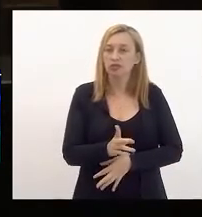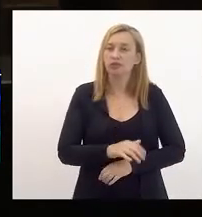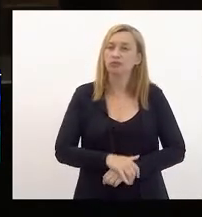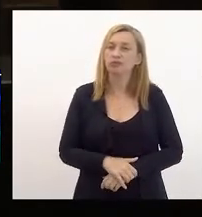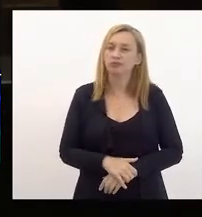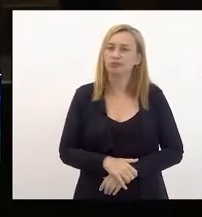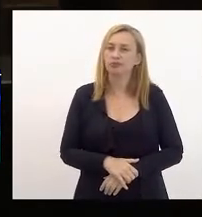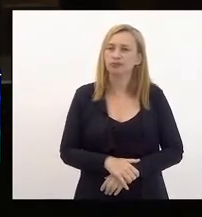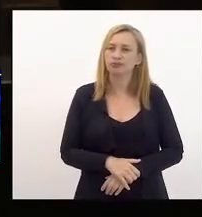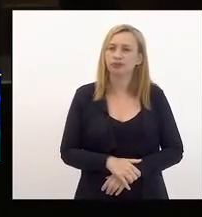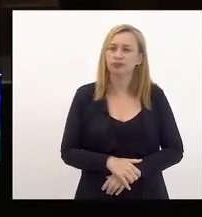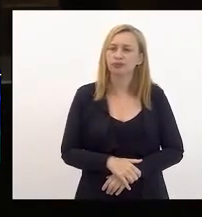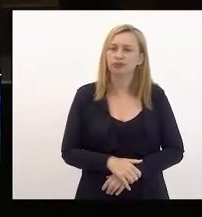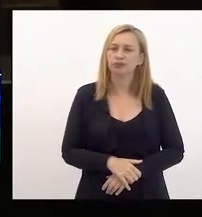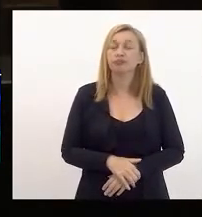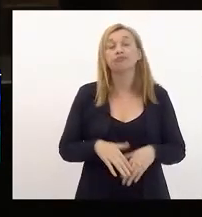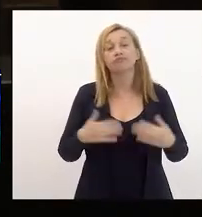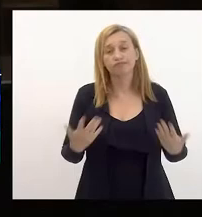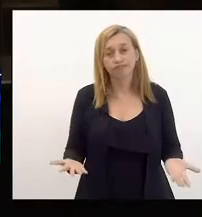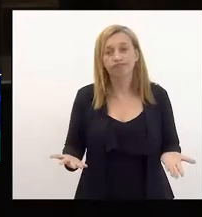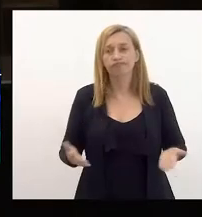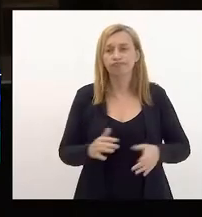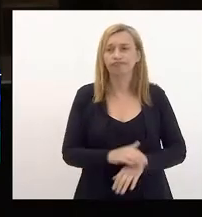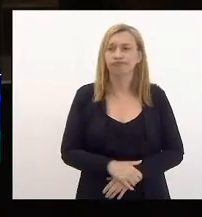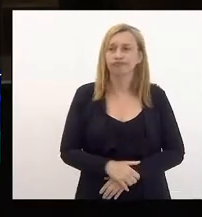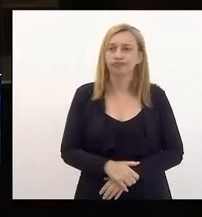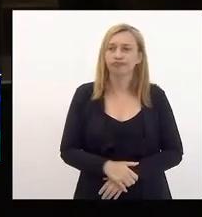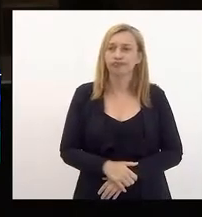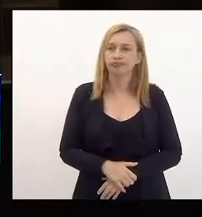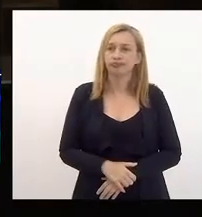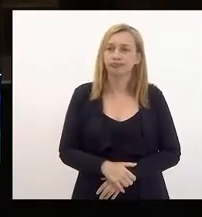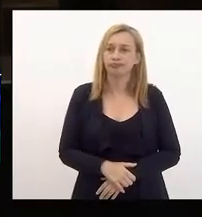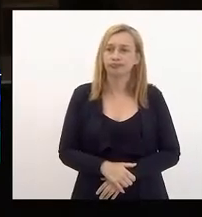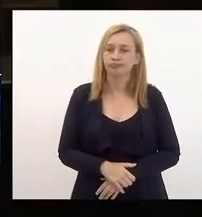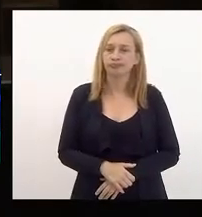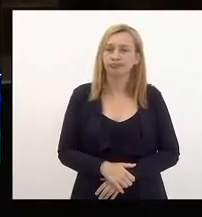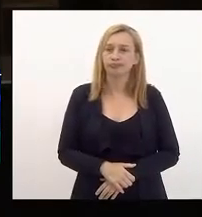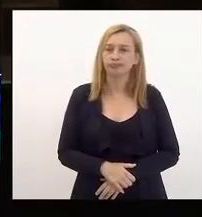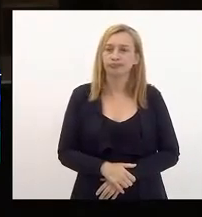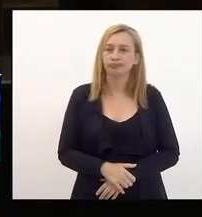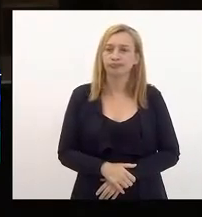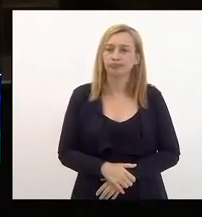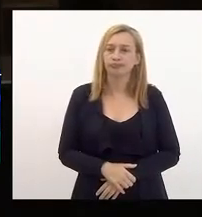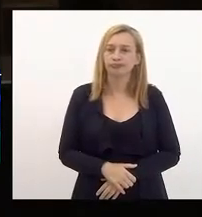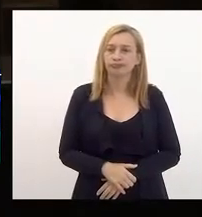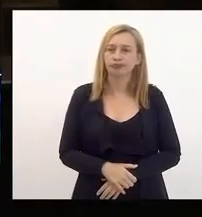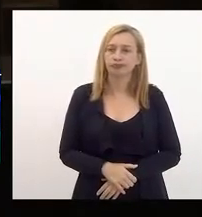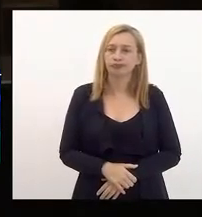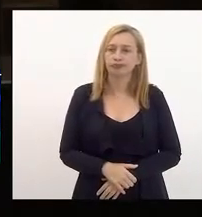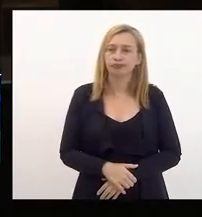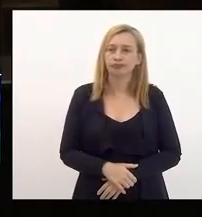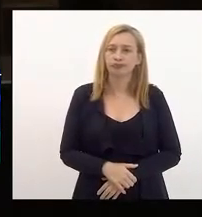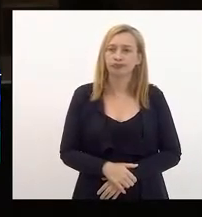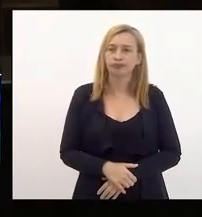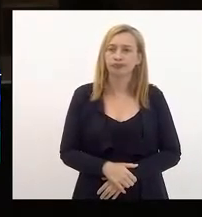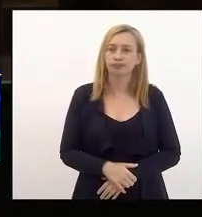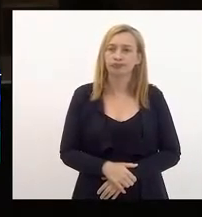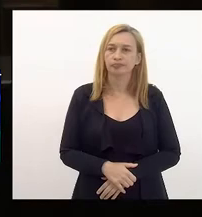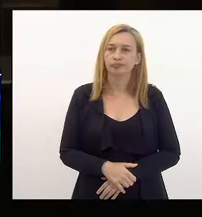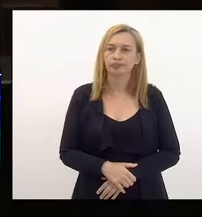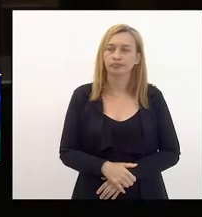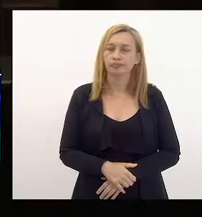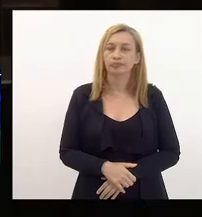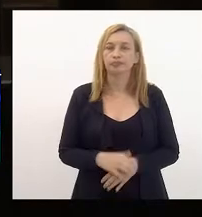Então, nós devemos encarar isto de modo